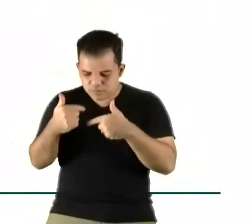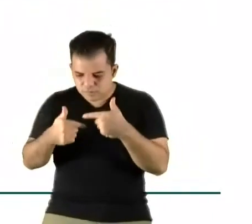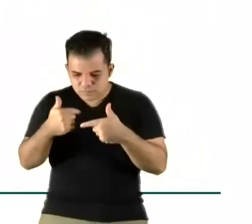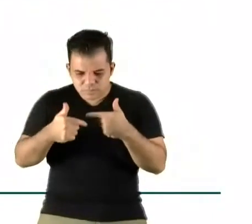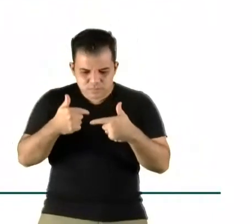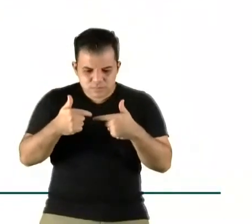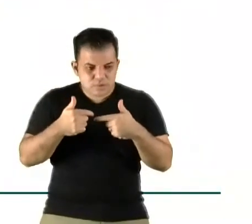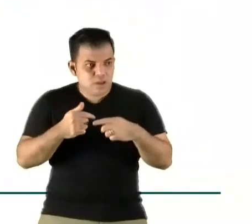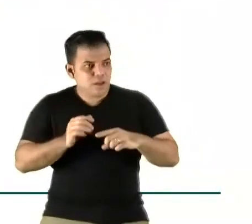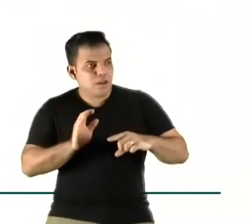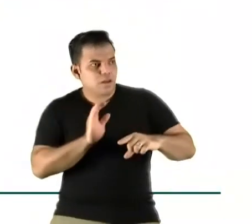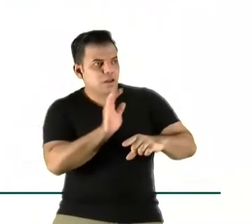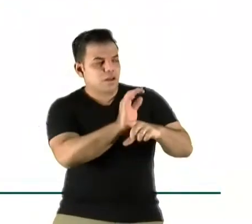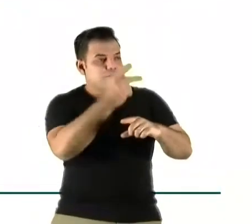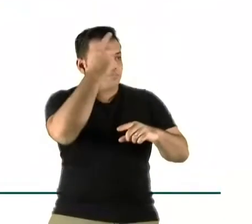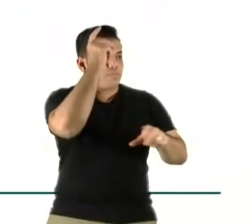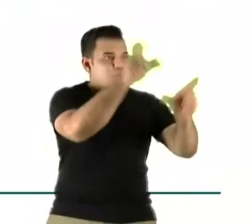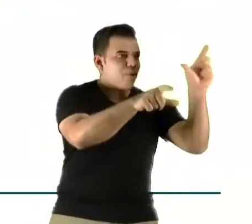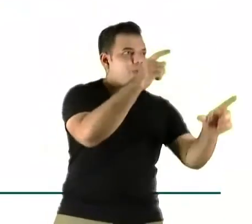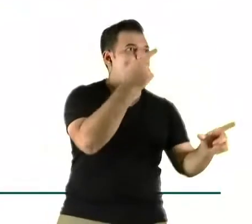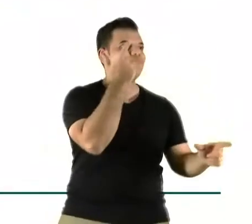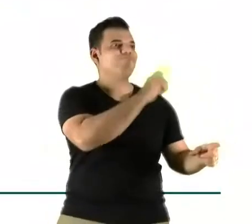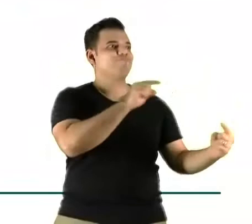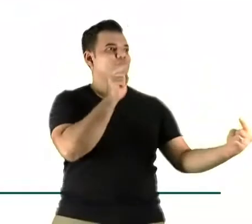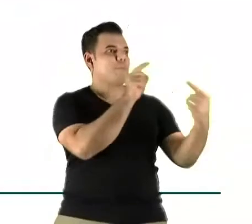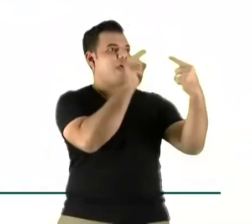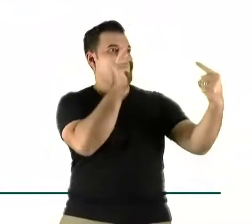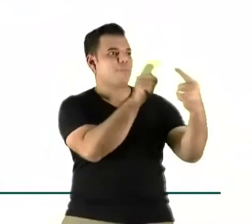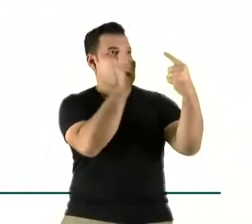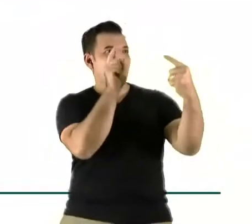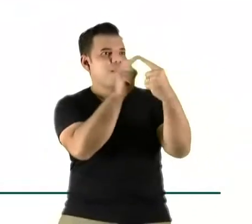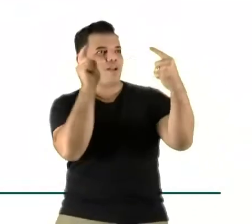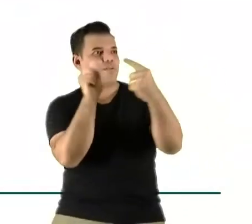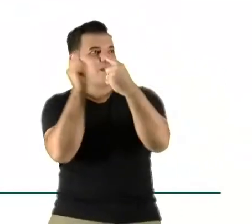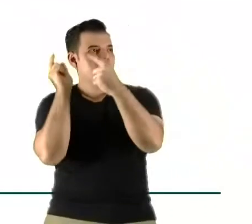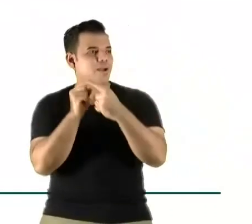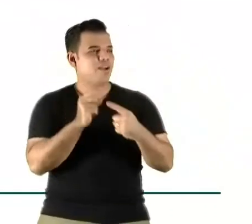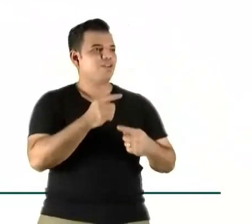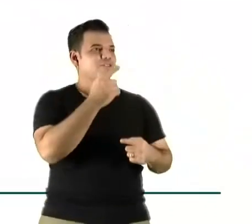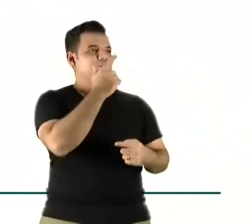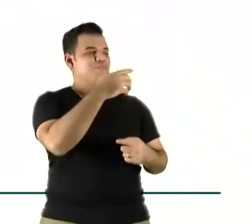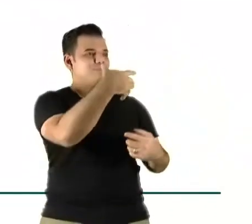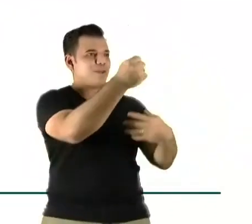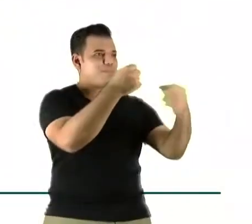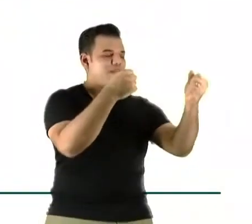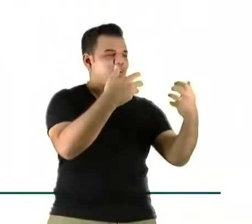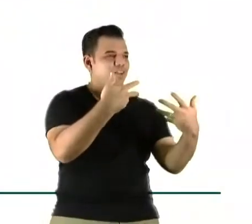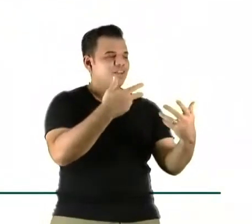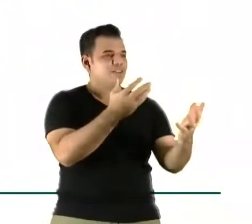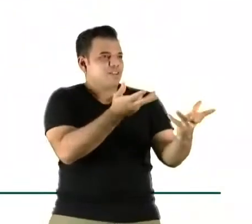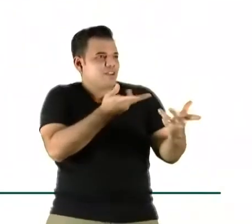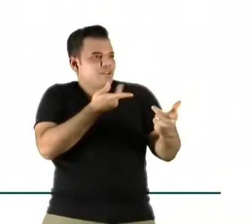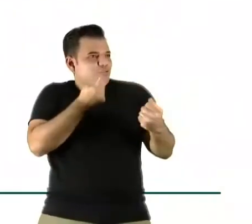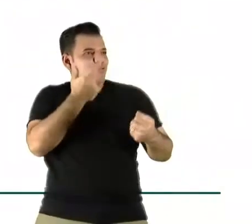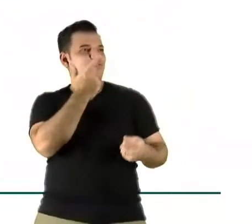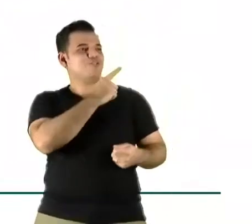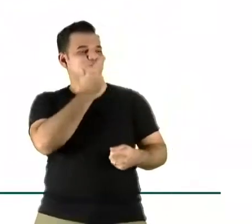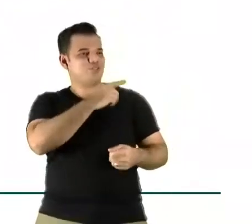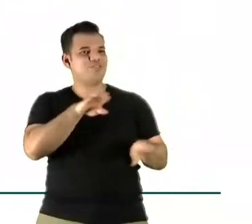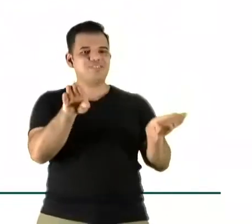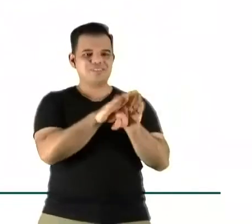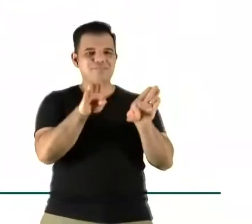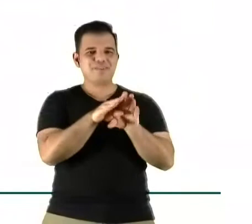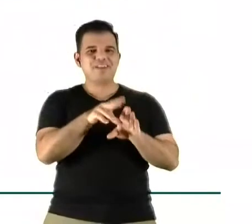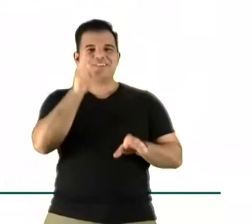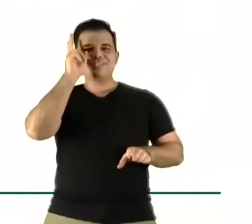e que a gente conseguiu dar sequência na contação de história, né, vamos chamar assim. E a gente vai